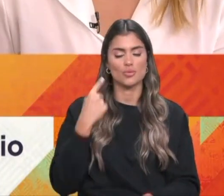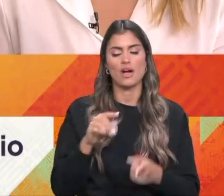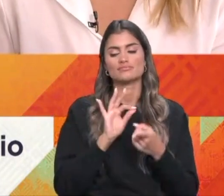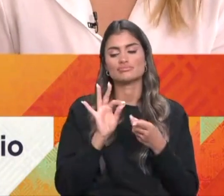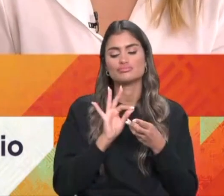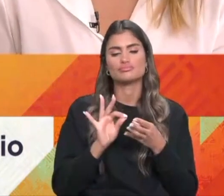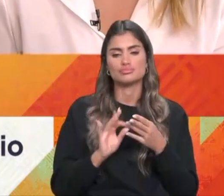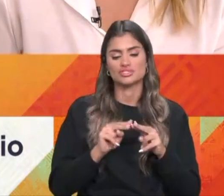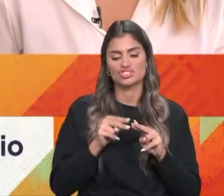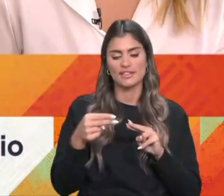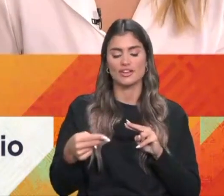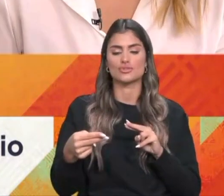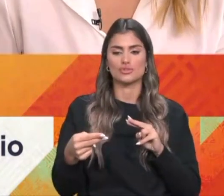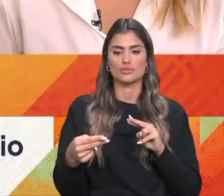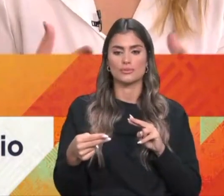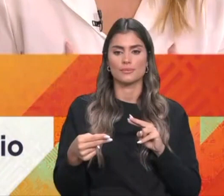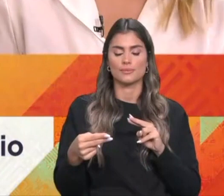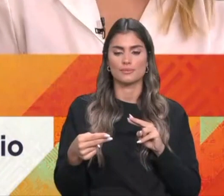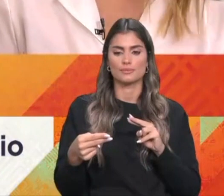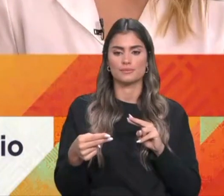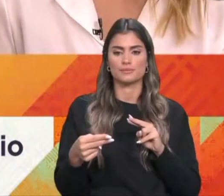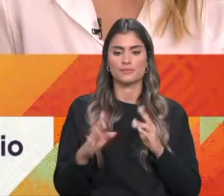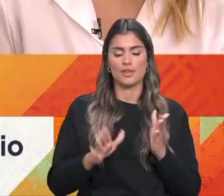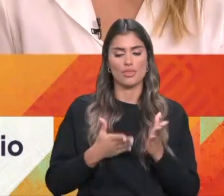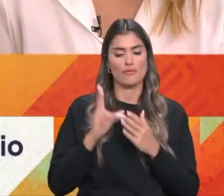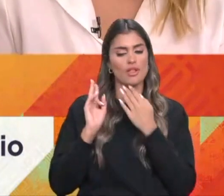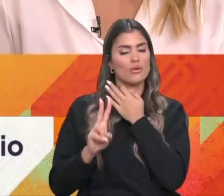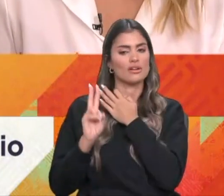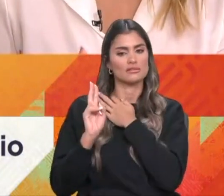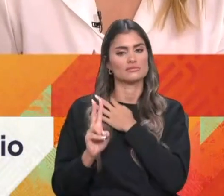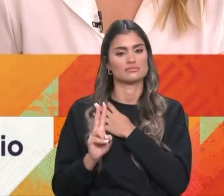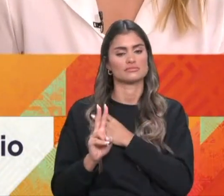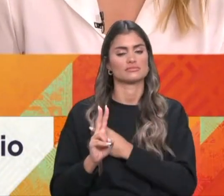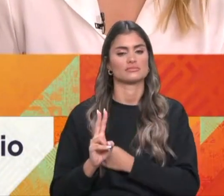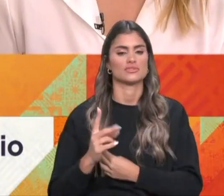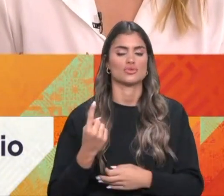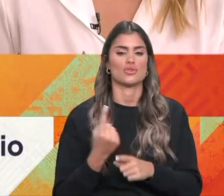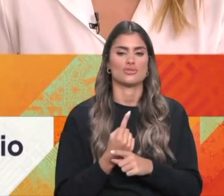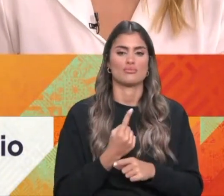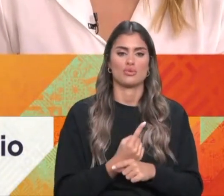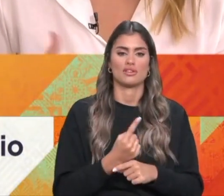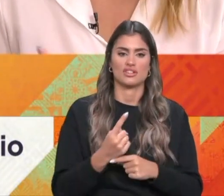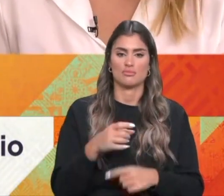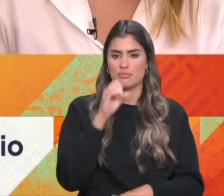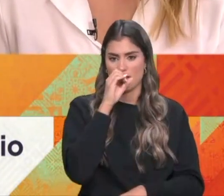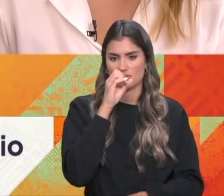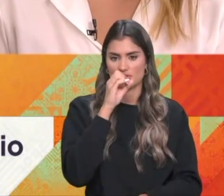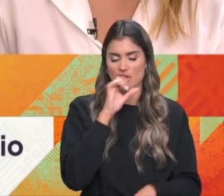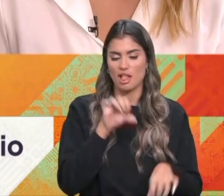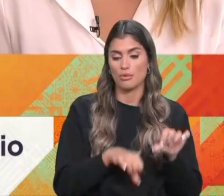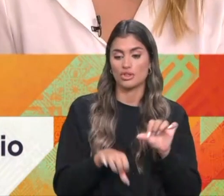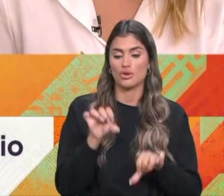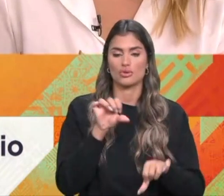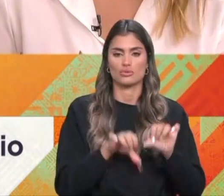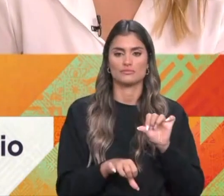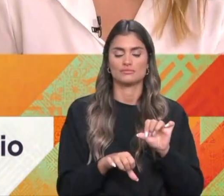e fitossanitárias que valorizam este tipo de produtos. Estas plantas são feitas em laboratório, portanto,